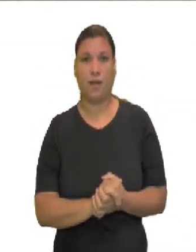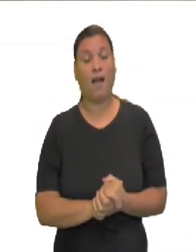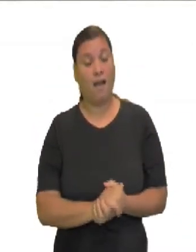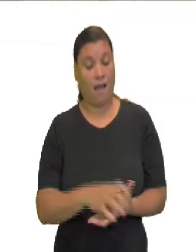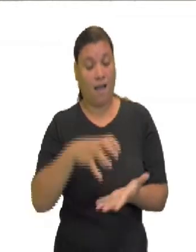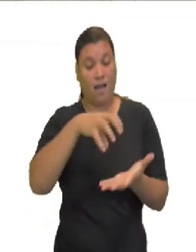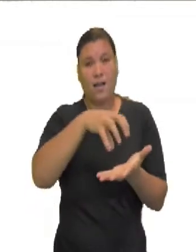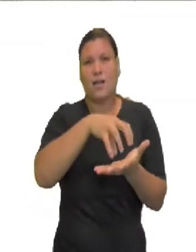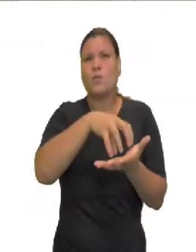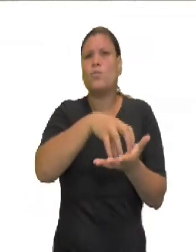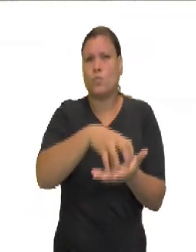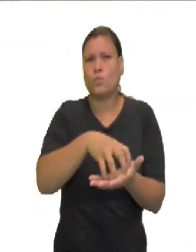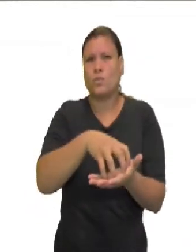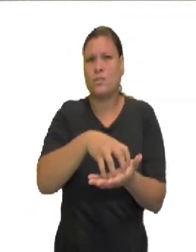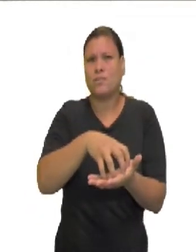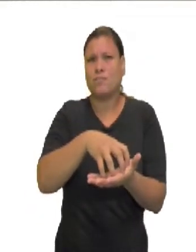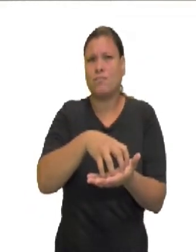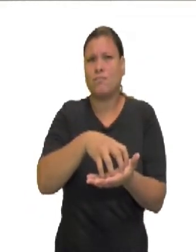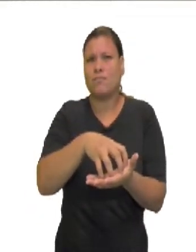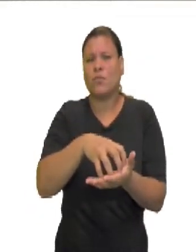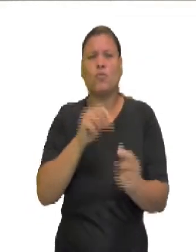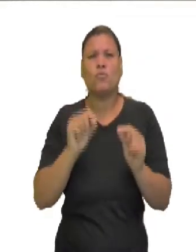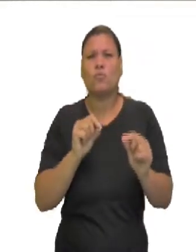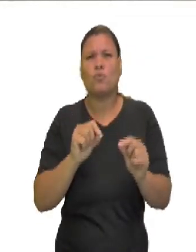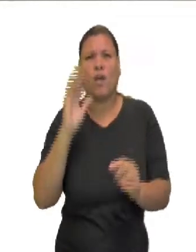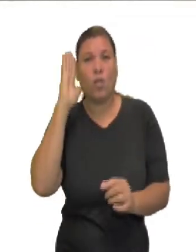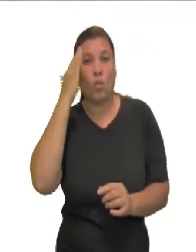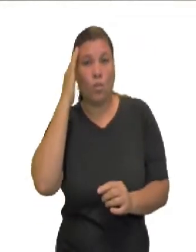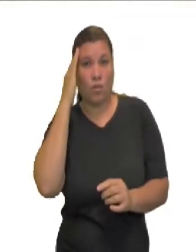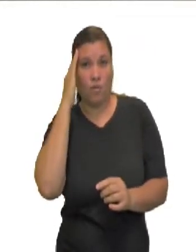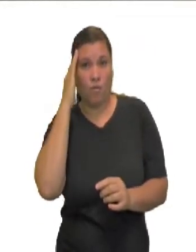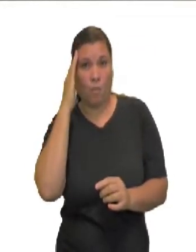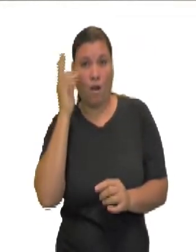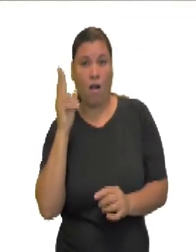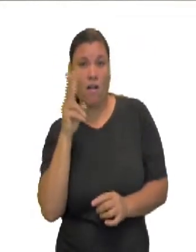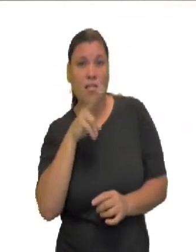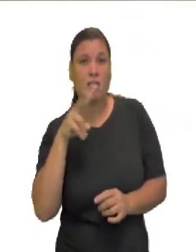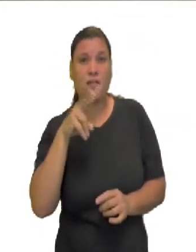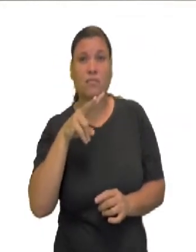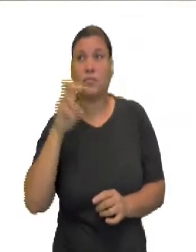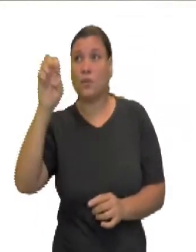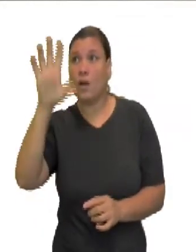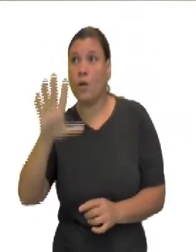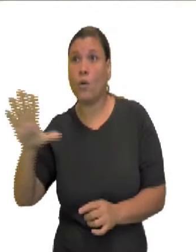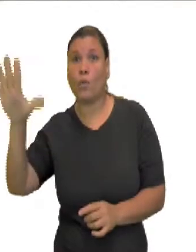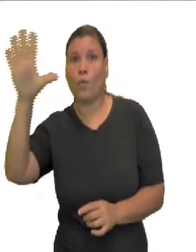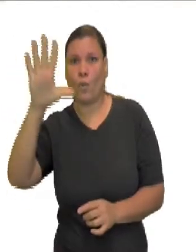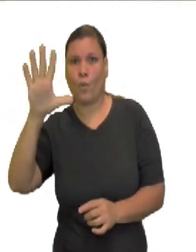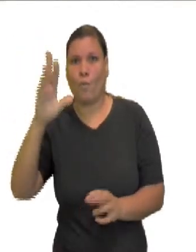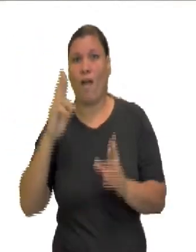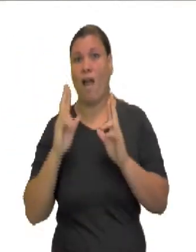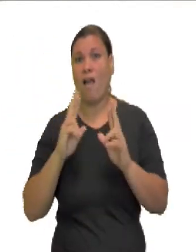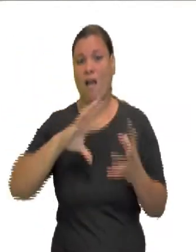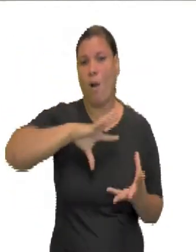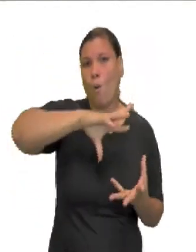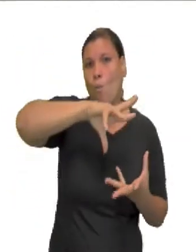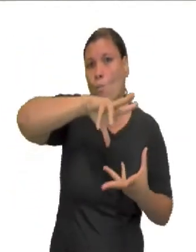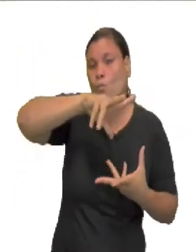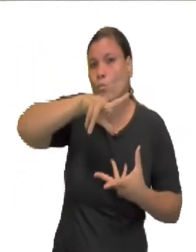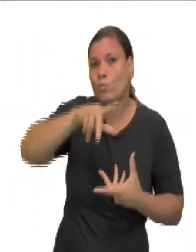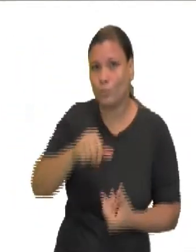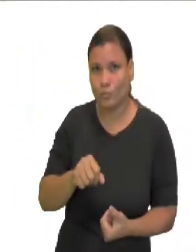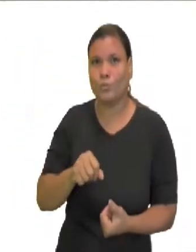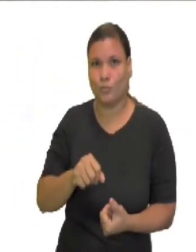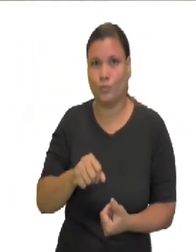centralizar a superioridade da visão europeia sobre as outras visões do mundo. A Europa no